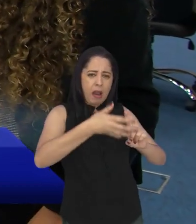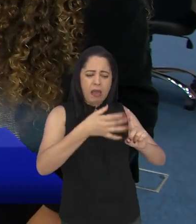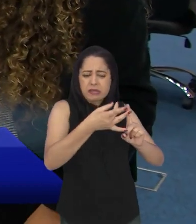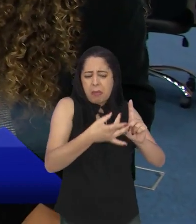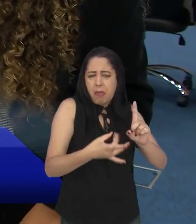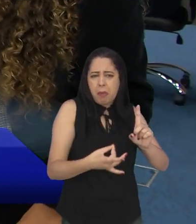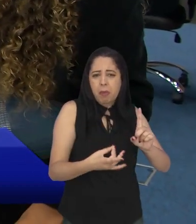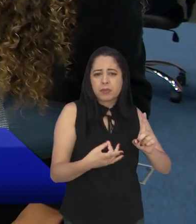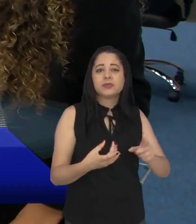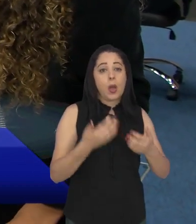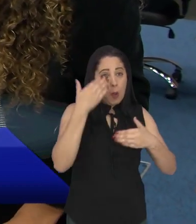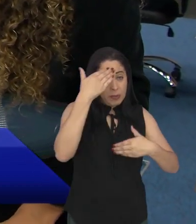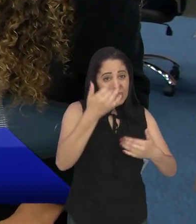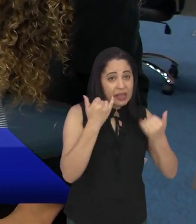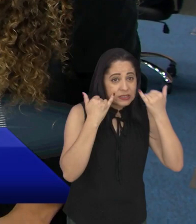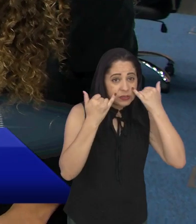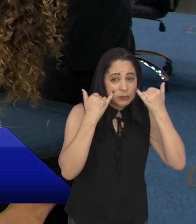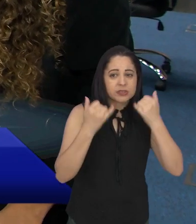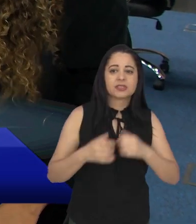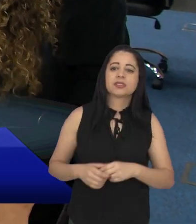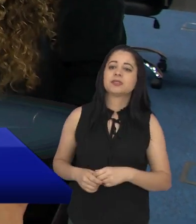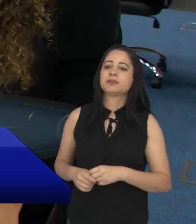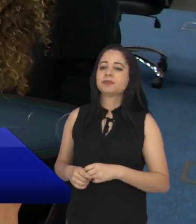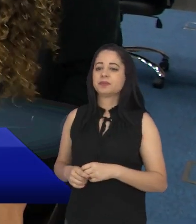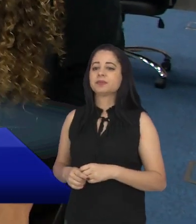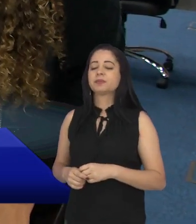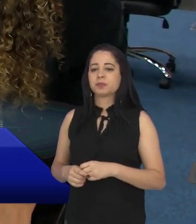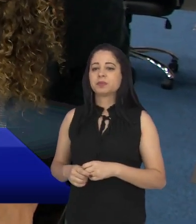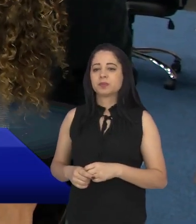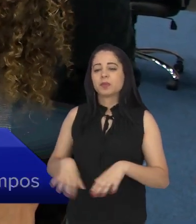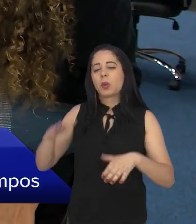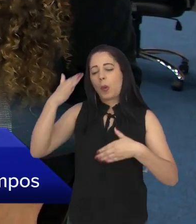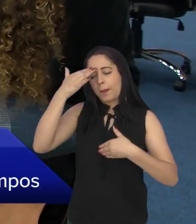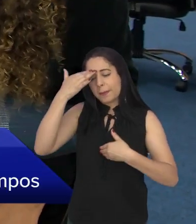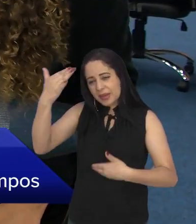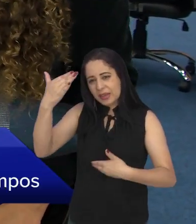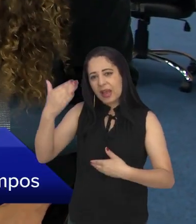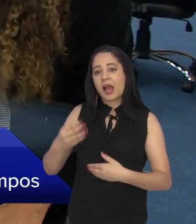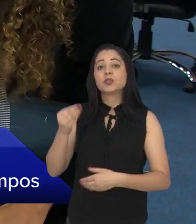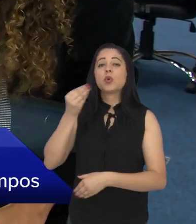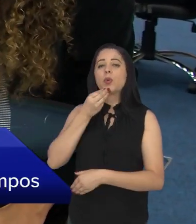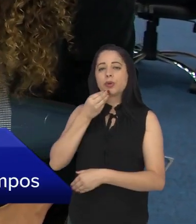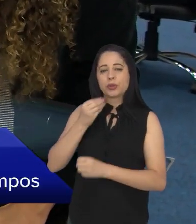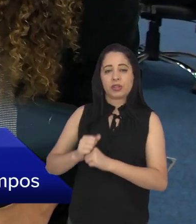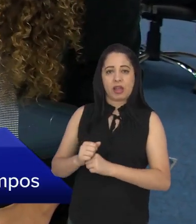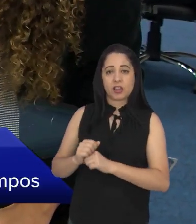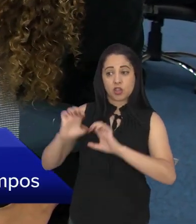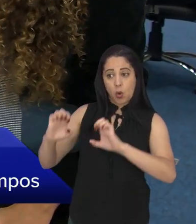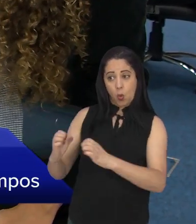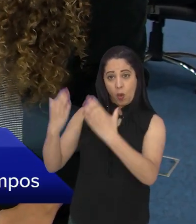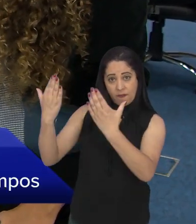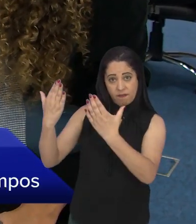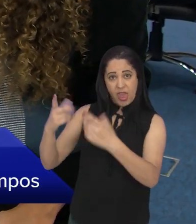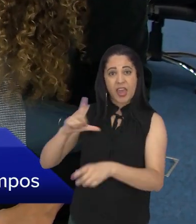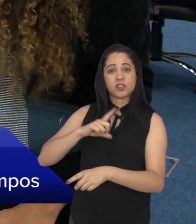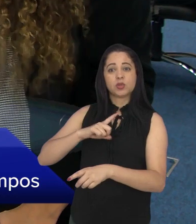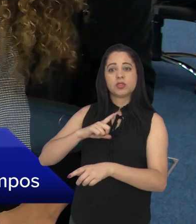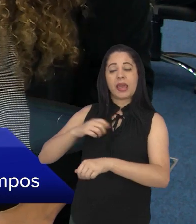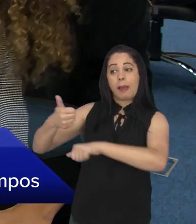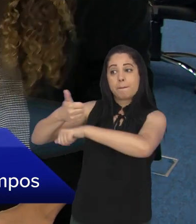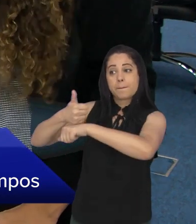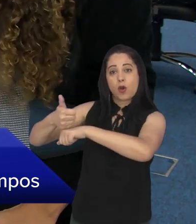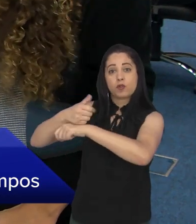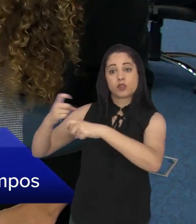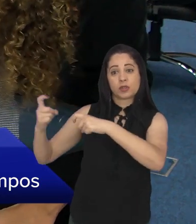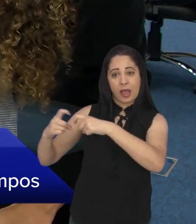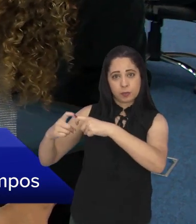essas palestras, né Rebeca? Obrigada pelas informações. Eu que agradeço pelo espaço. O evento ele vai contar com profissionais da